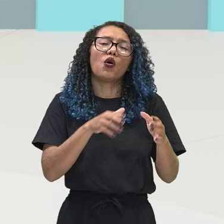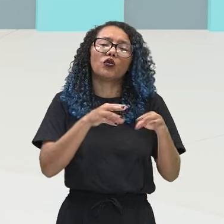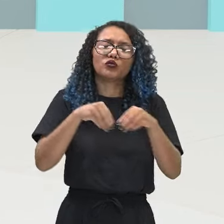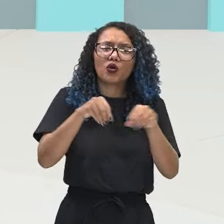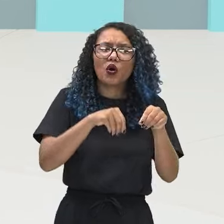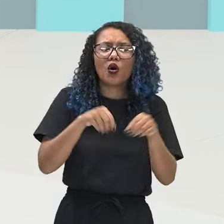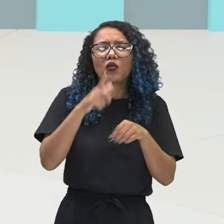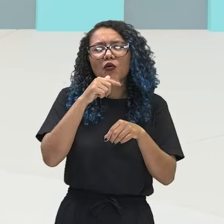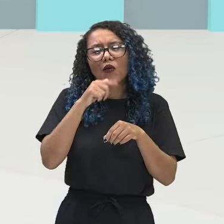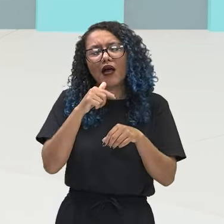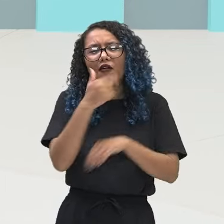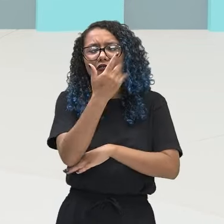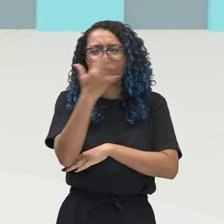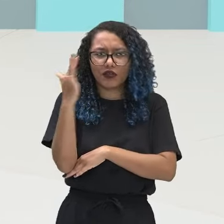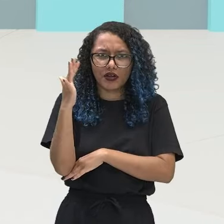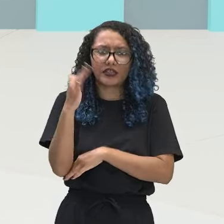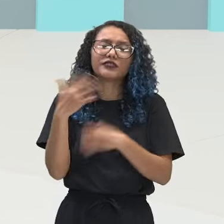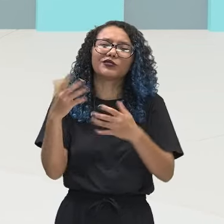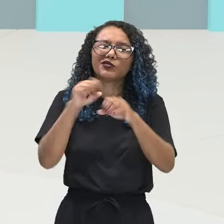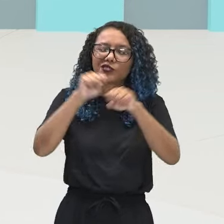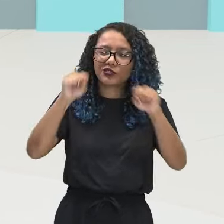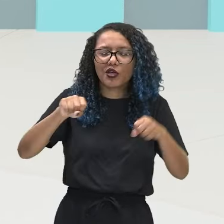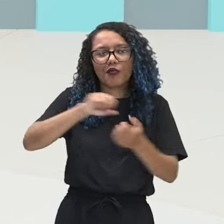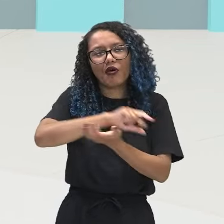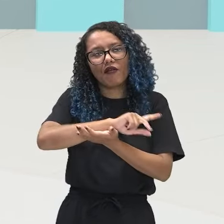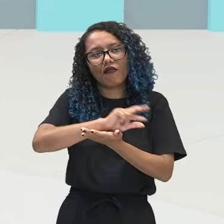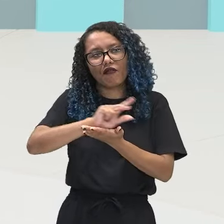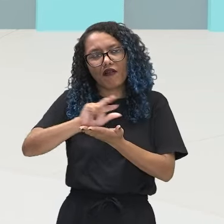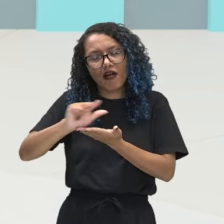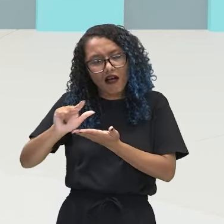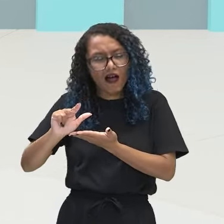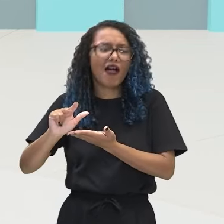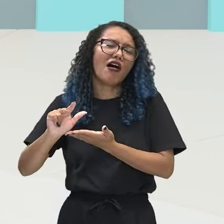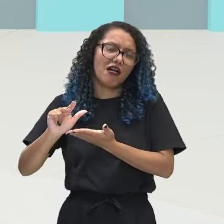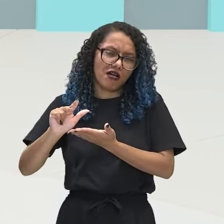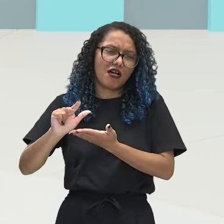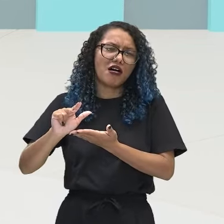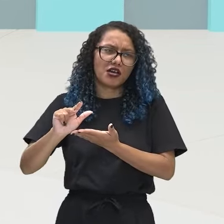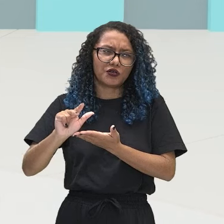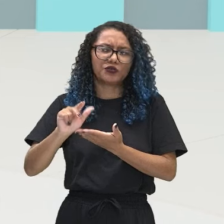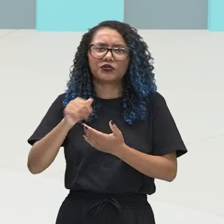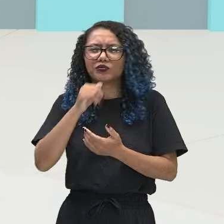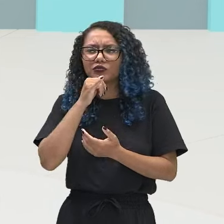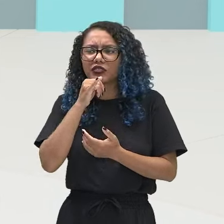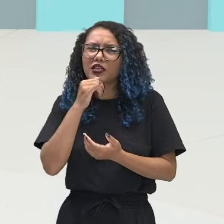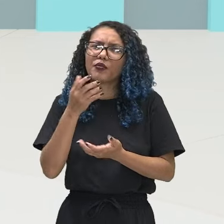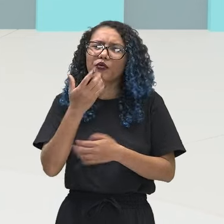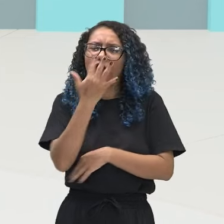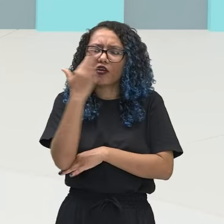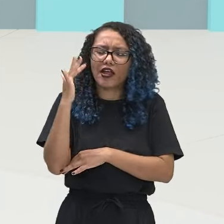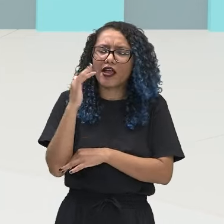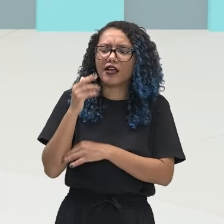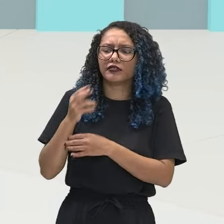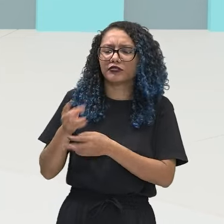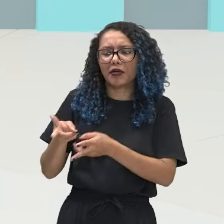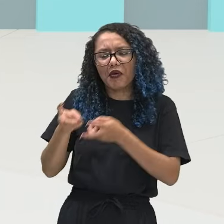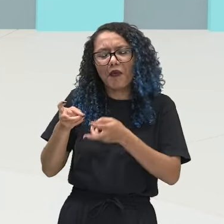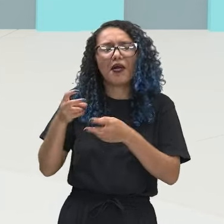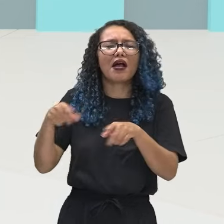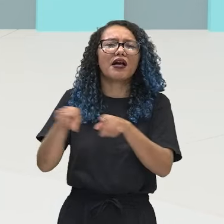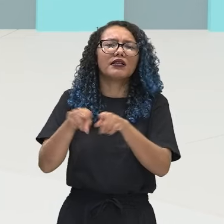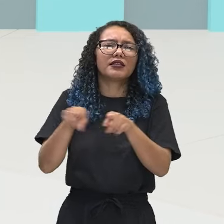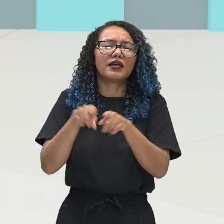sistemas de cultivo e de criação, no extrativismo, na pesca, é base constitutiva